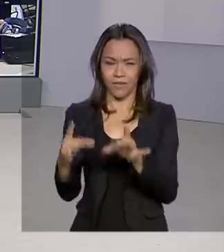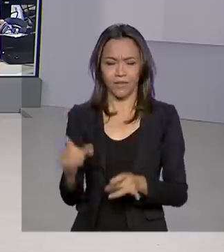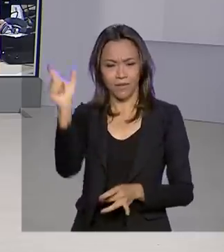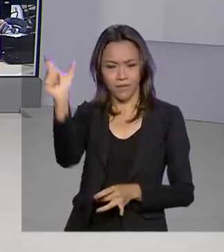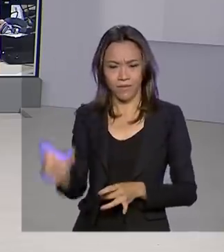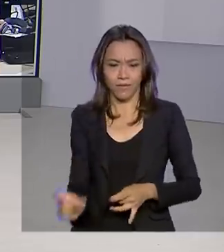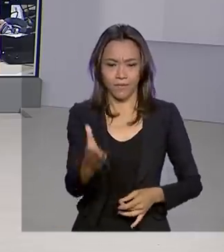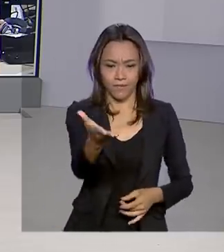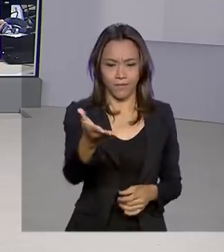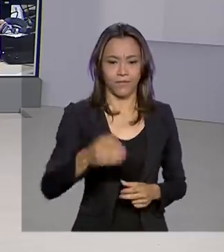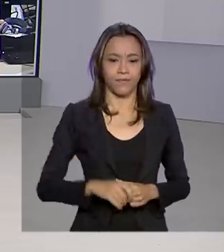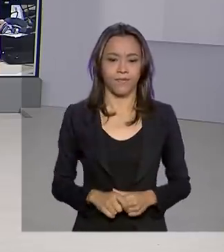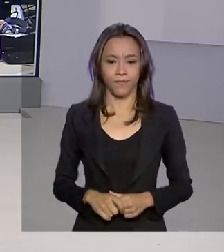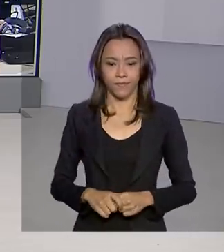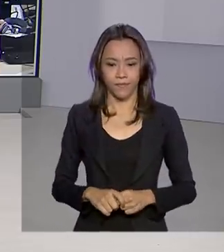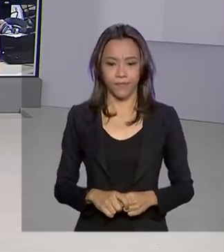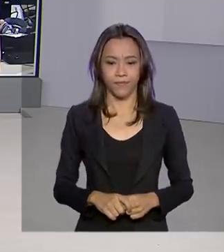Priscila.